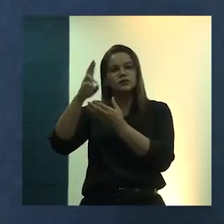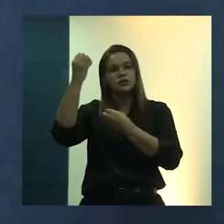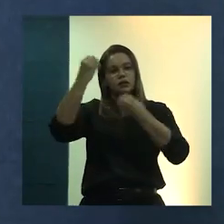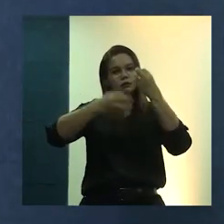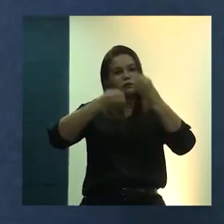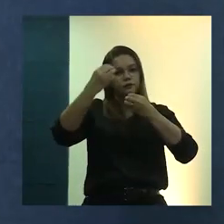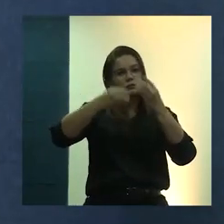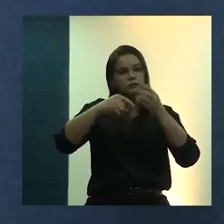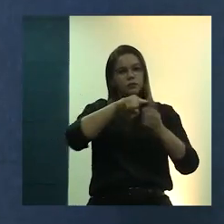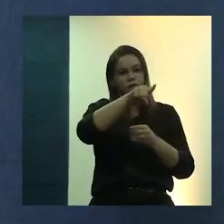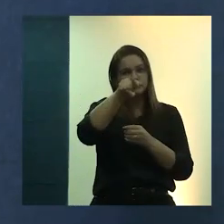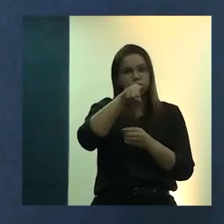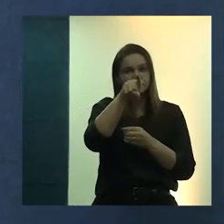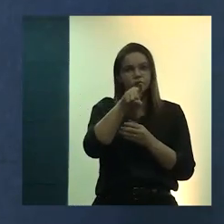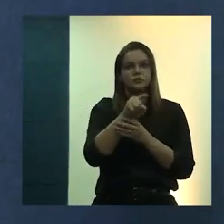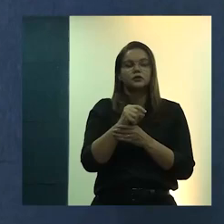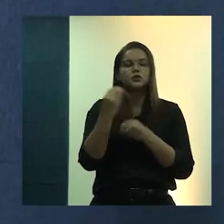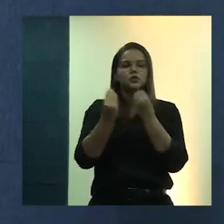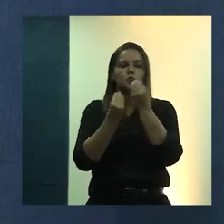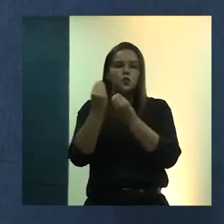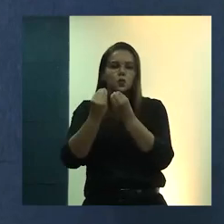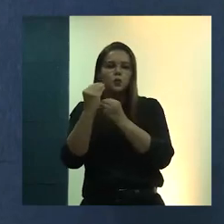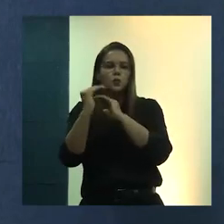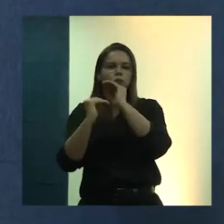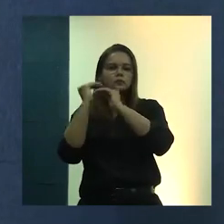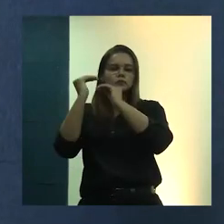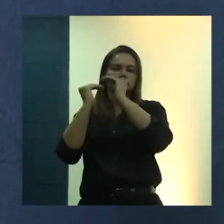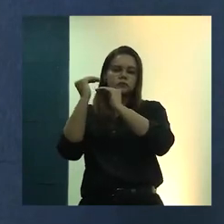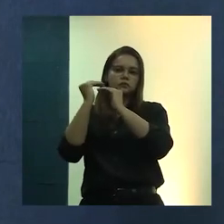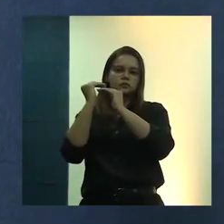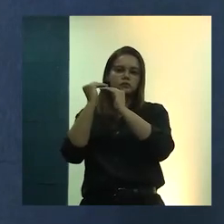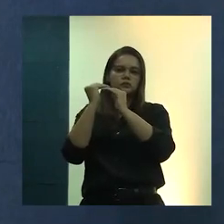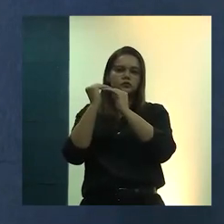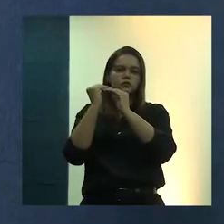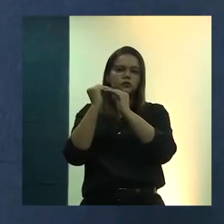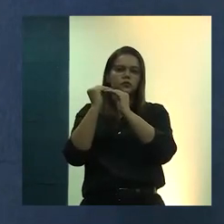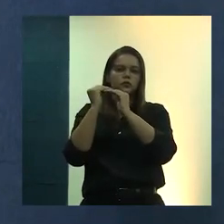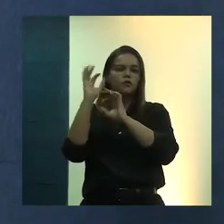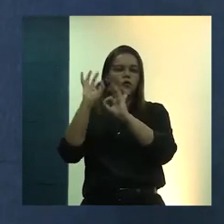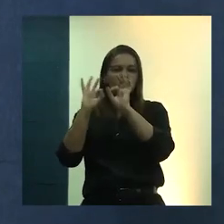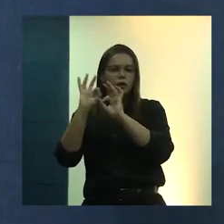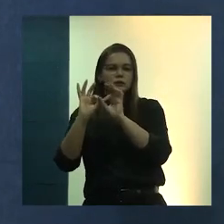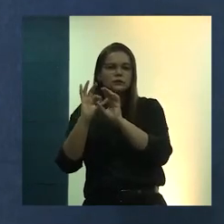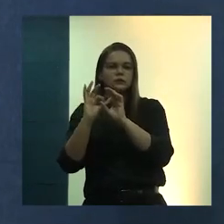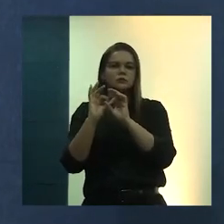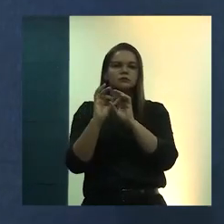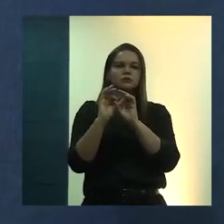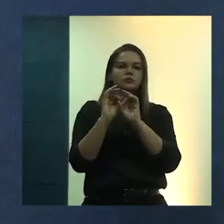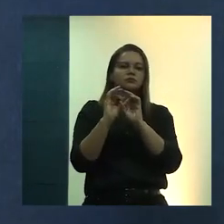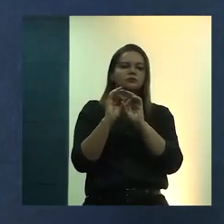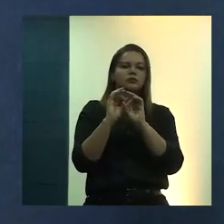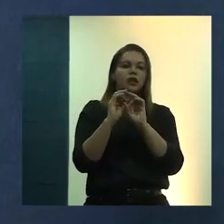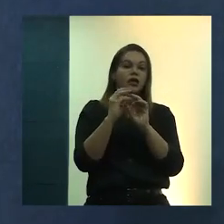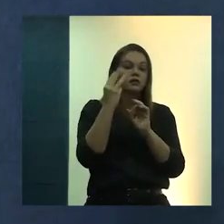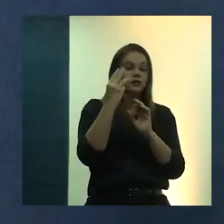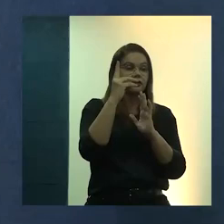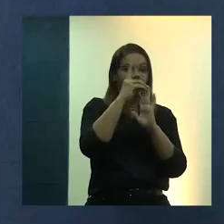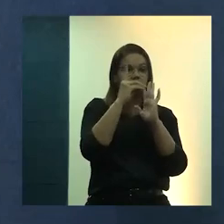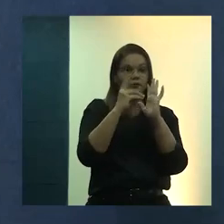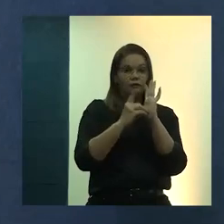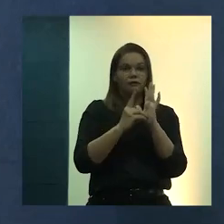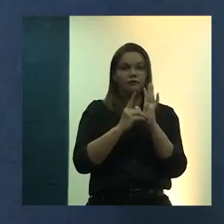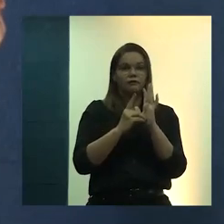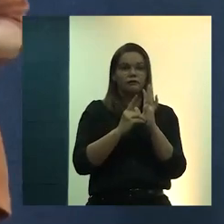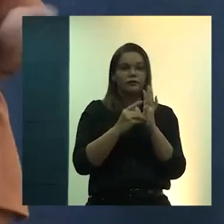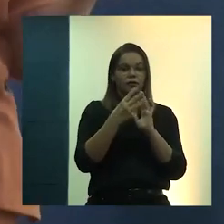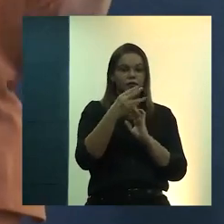e como esse processo foi sendo construído ao longo de três décadas. O Lab Habitar está fazendo 30 anos agora,